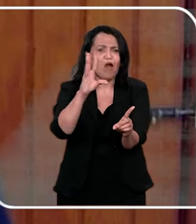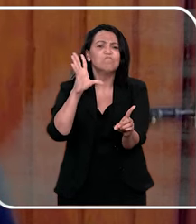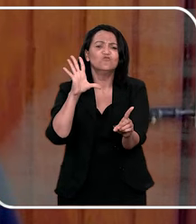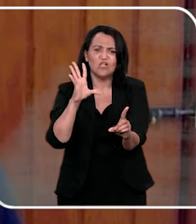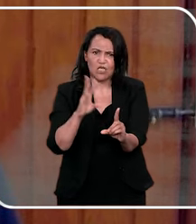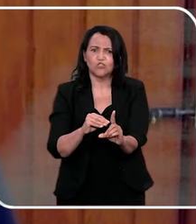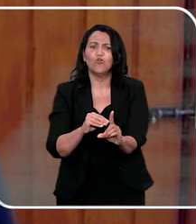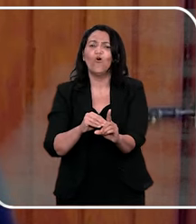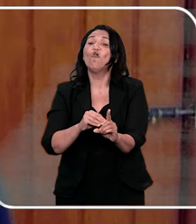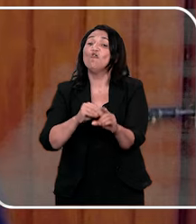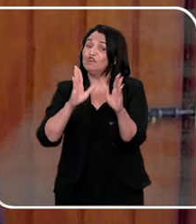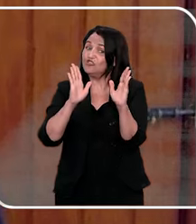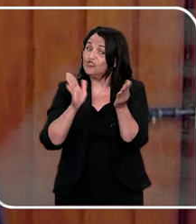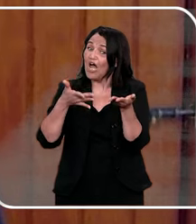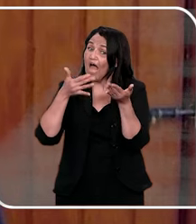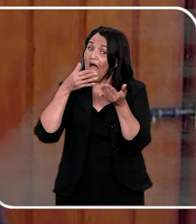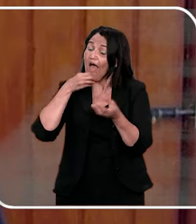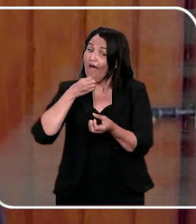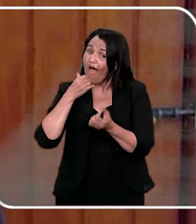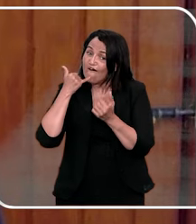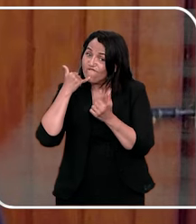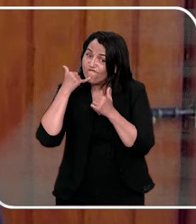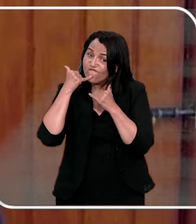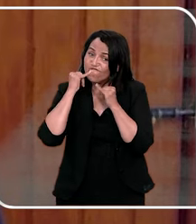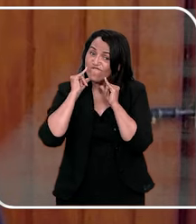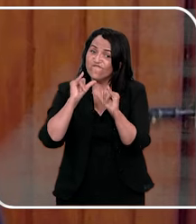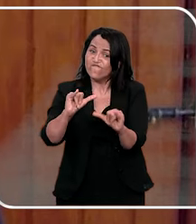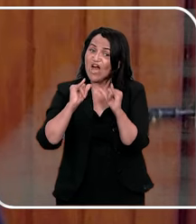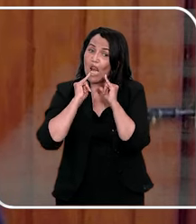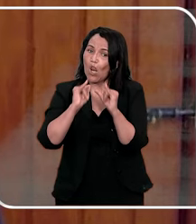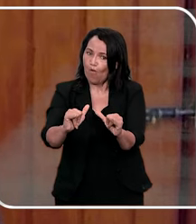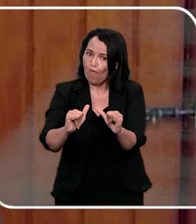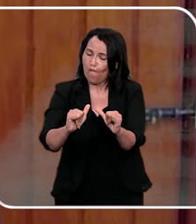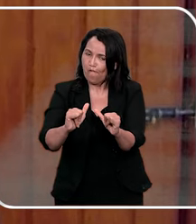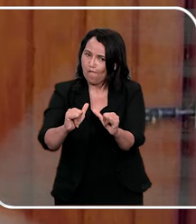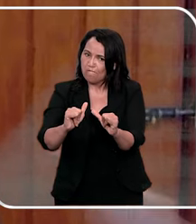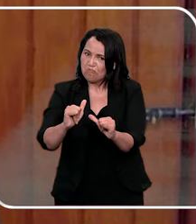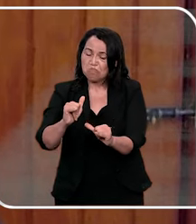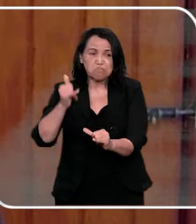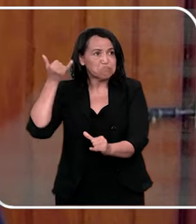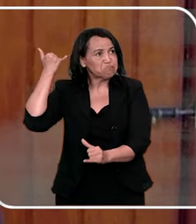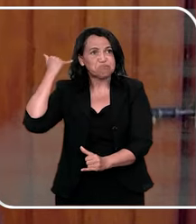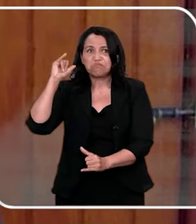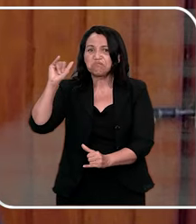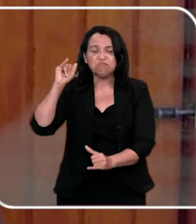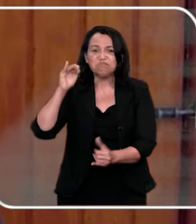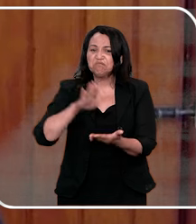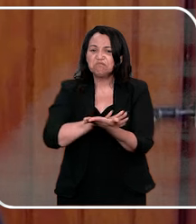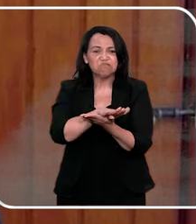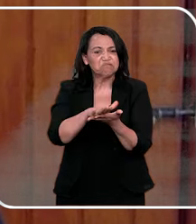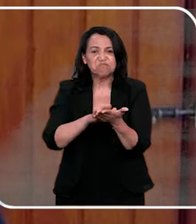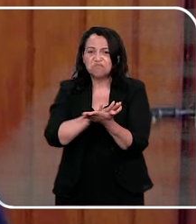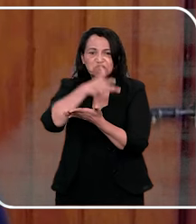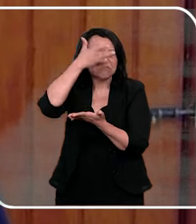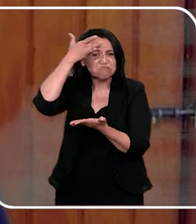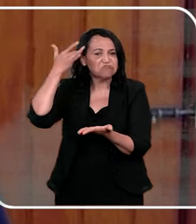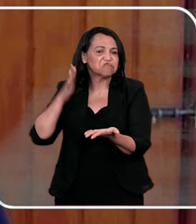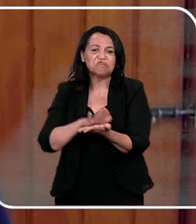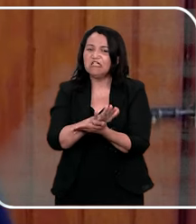sabe que vai ser desacreditada, porque o próprio abusador, está falando isso para ela o tempo todo, ninguém vai acreditar em você, né,